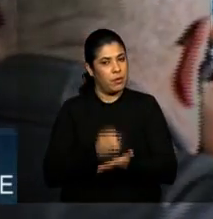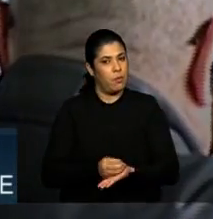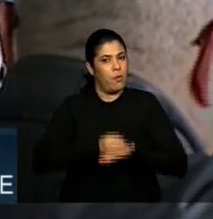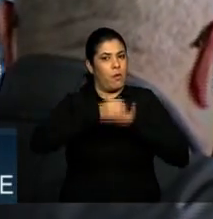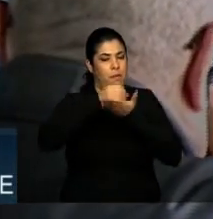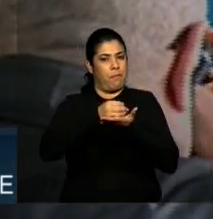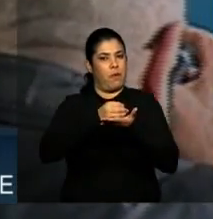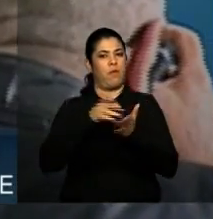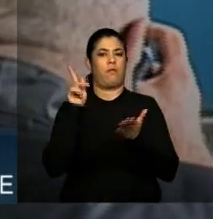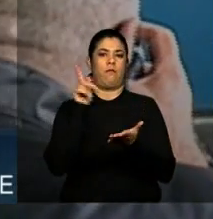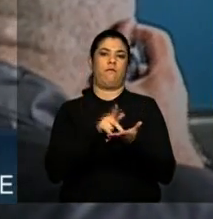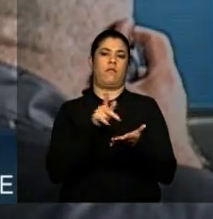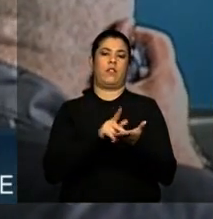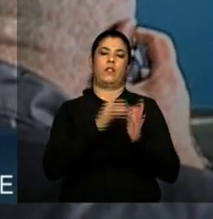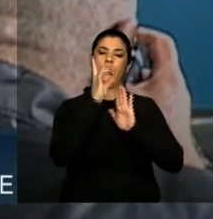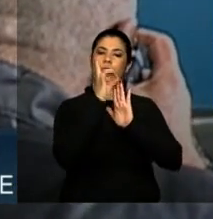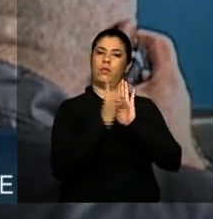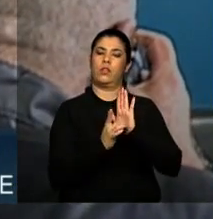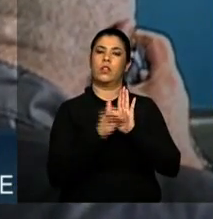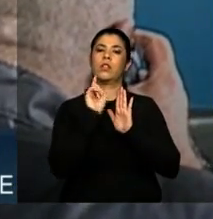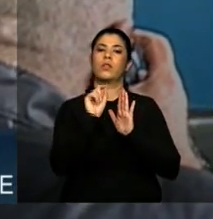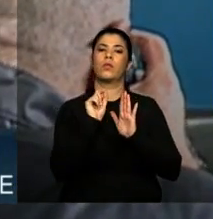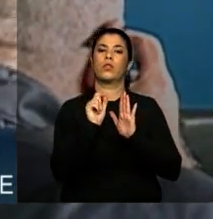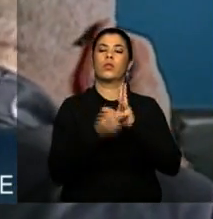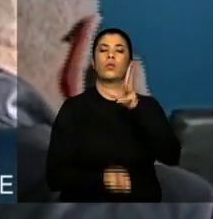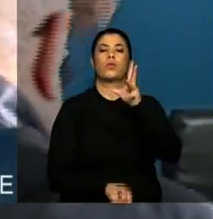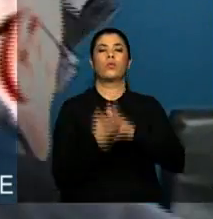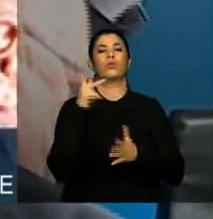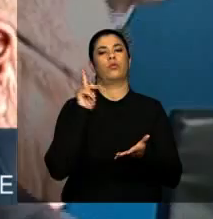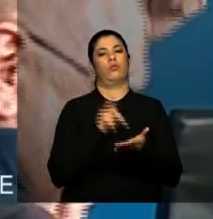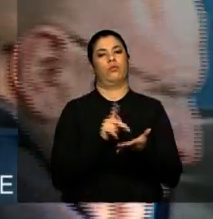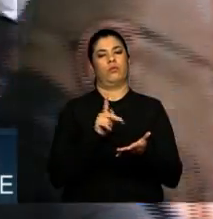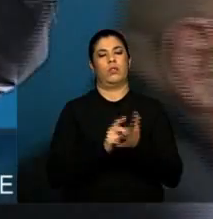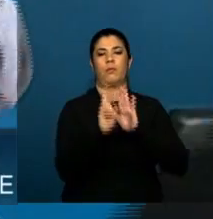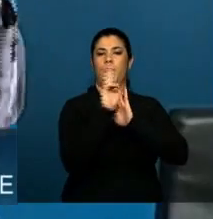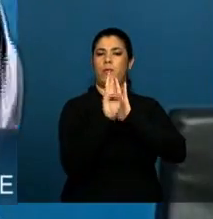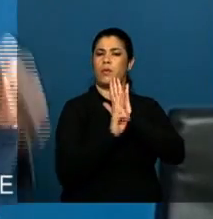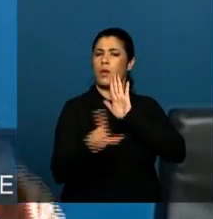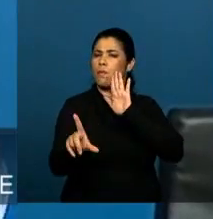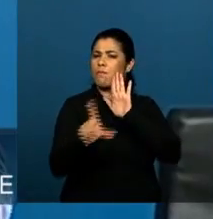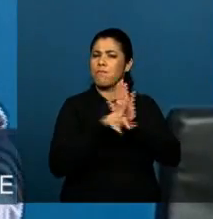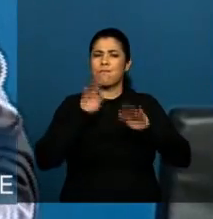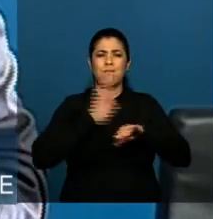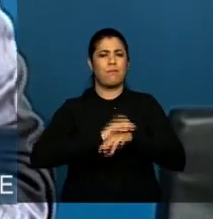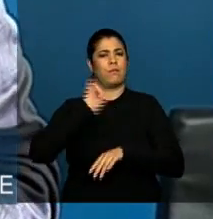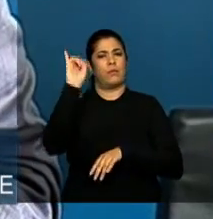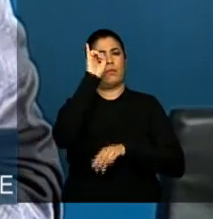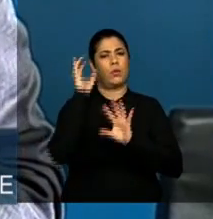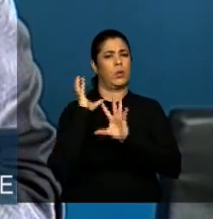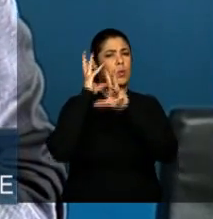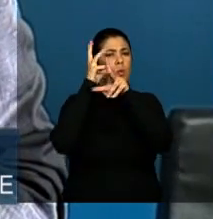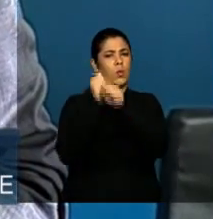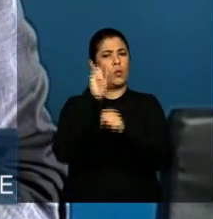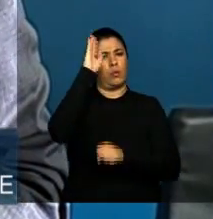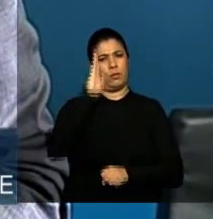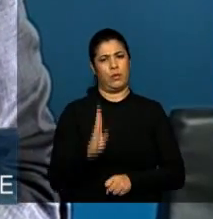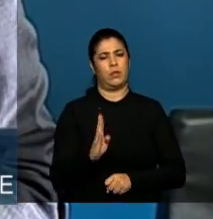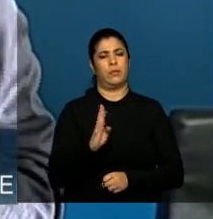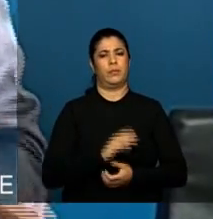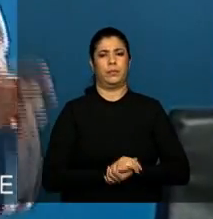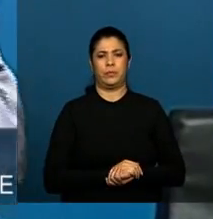legitimidade plena a um decreto que vem efetivamente regulamentar uma das leis mais importantes da história recente brasileira.